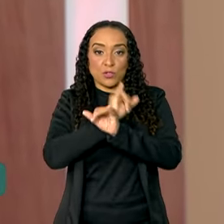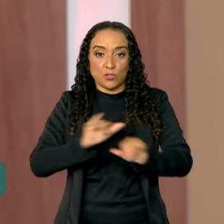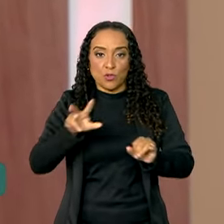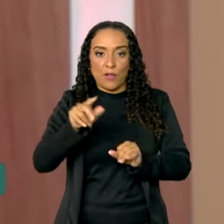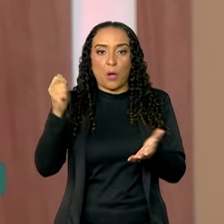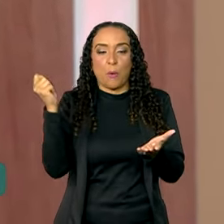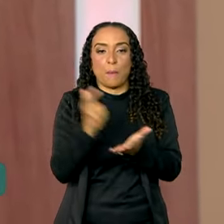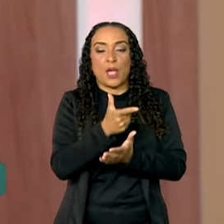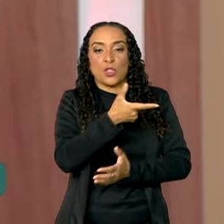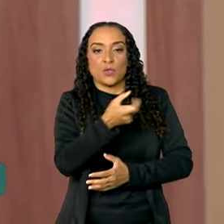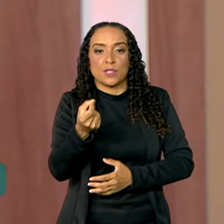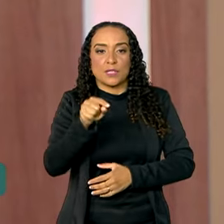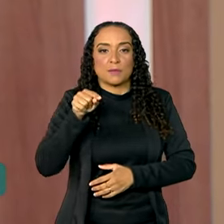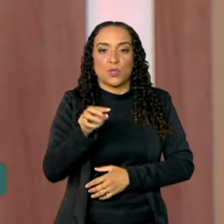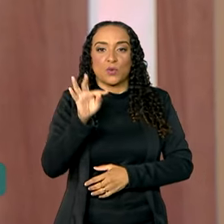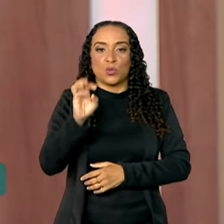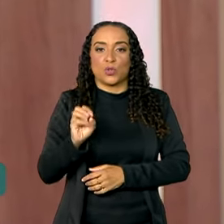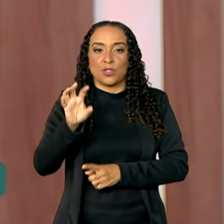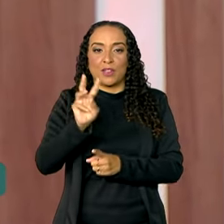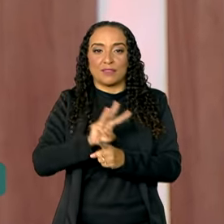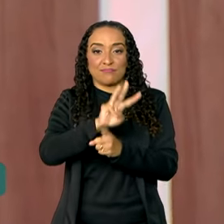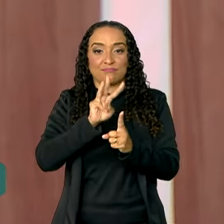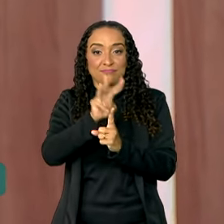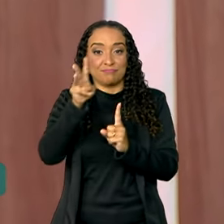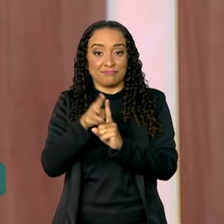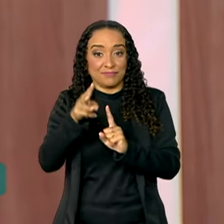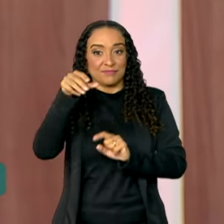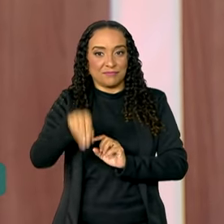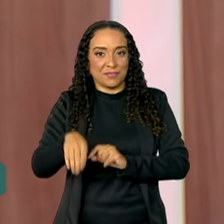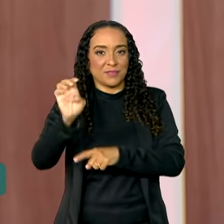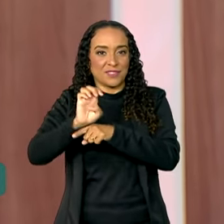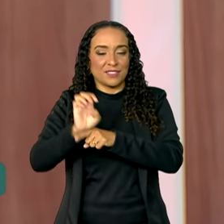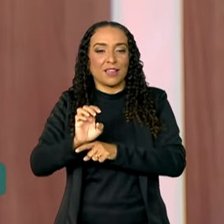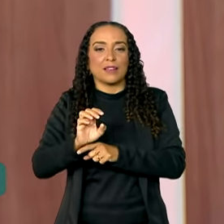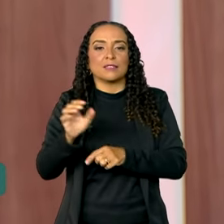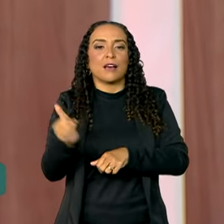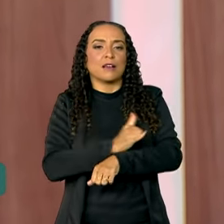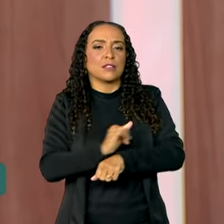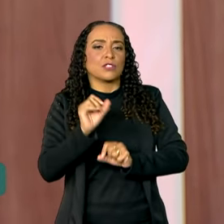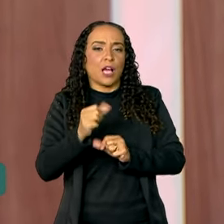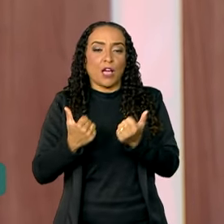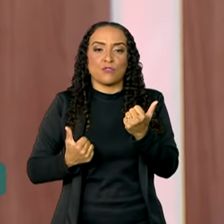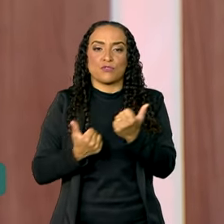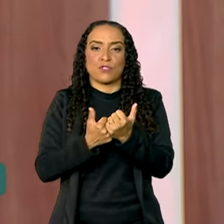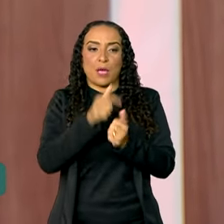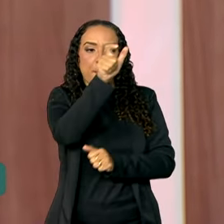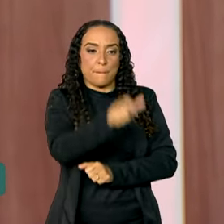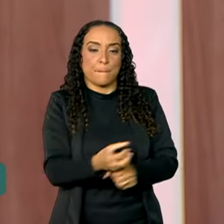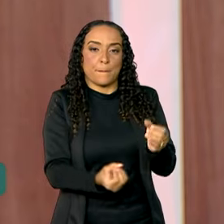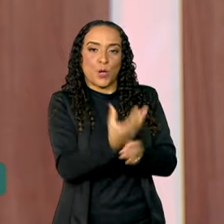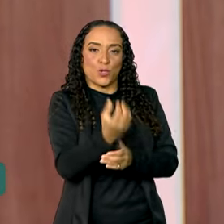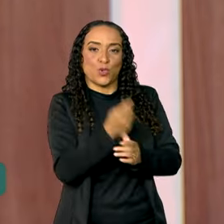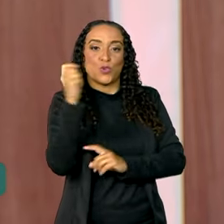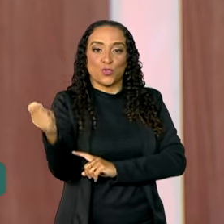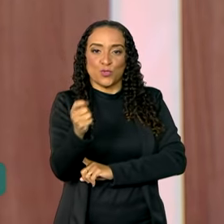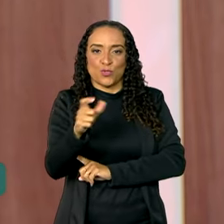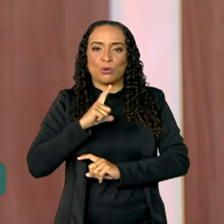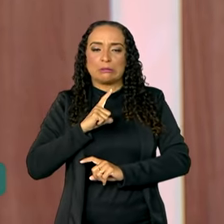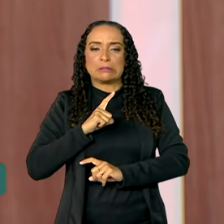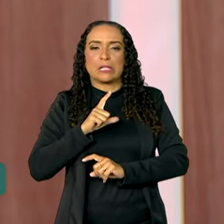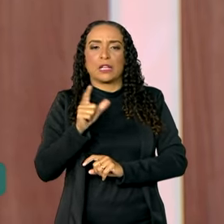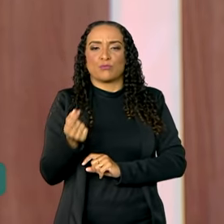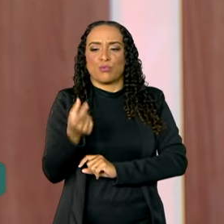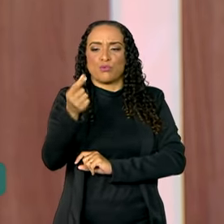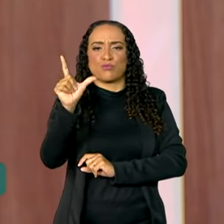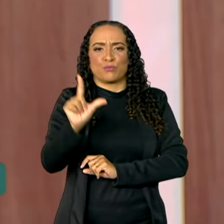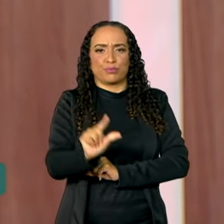comprar 200 mil toneladas de trigo do Estado. A medida é para auxiliar o produtor gaúcho que lida com